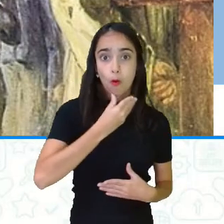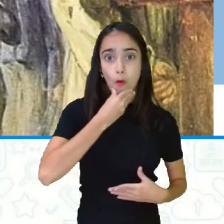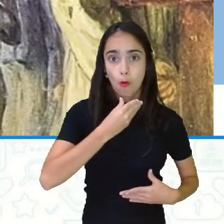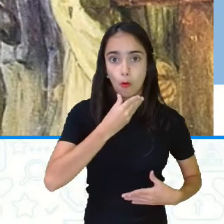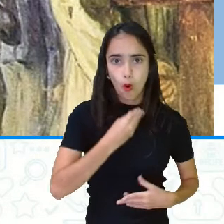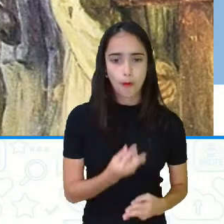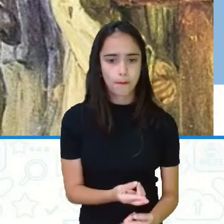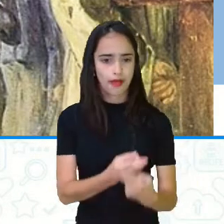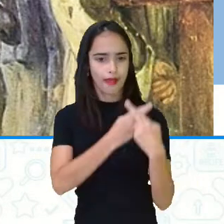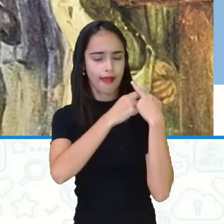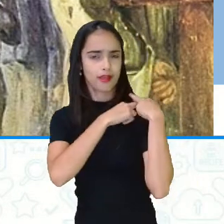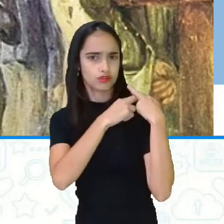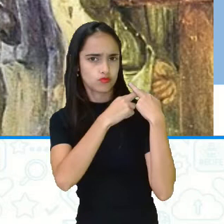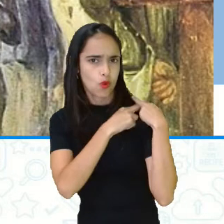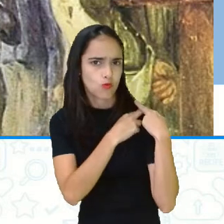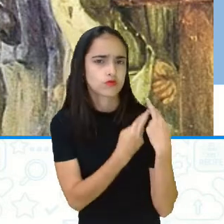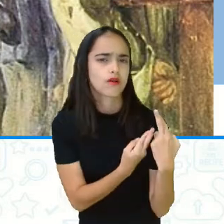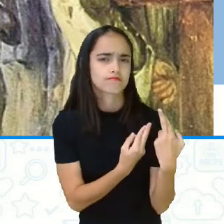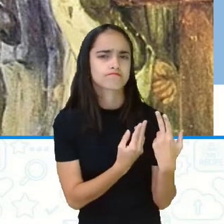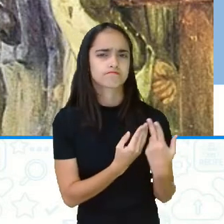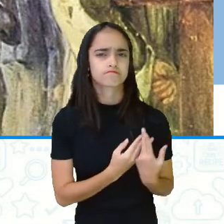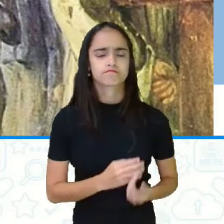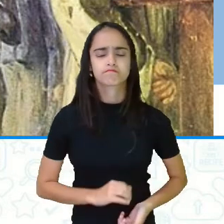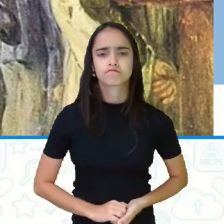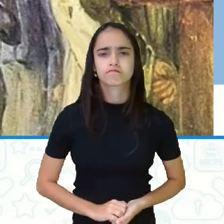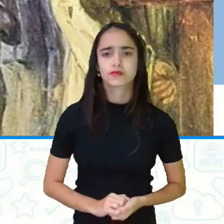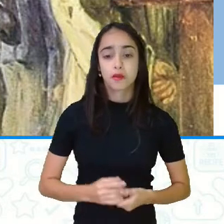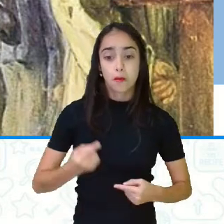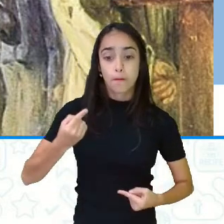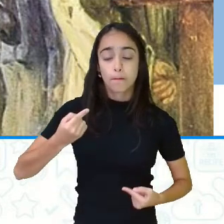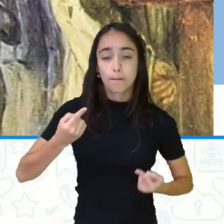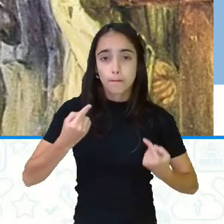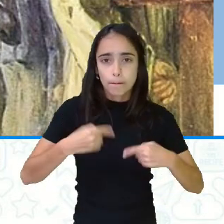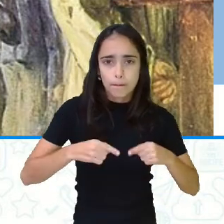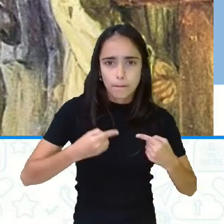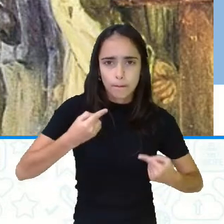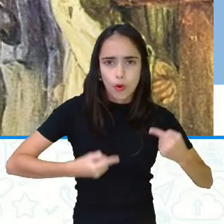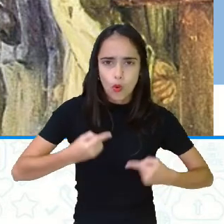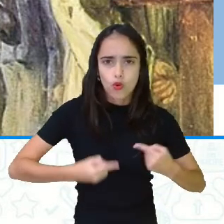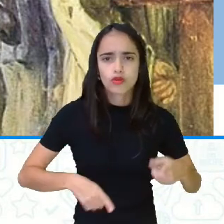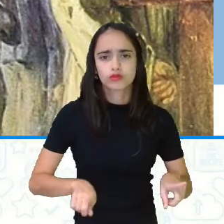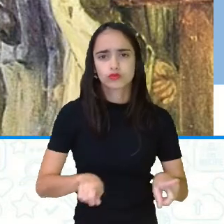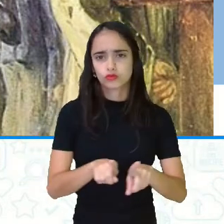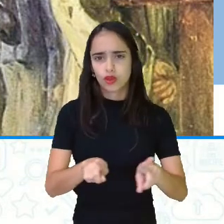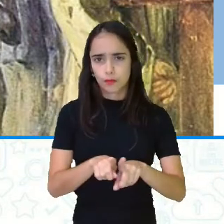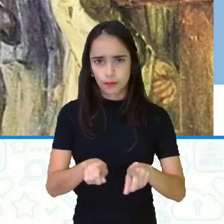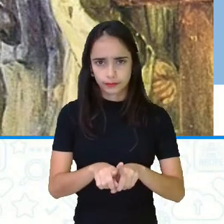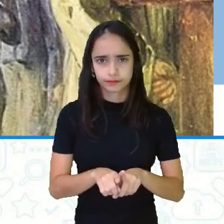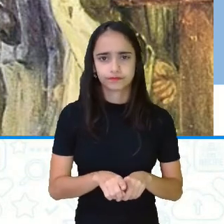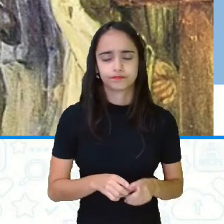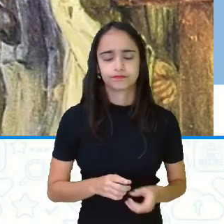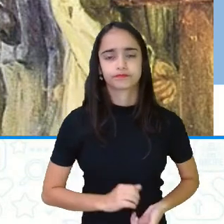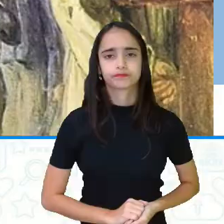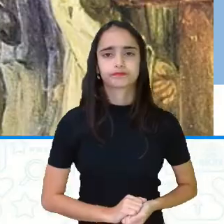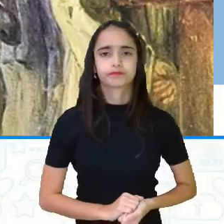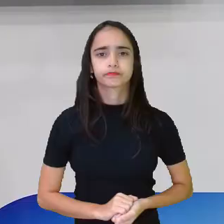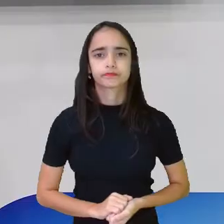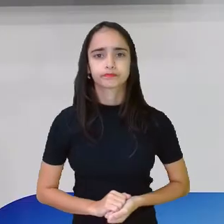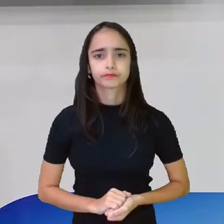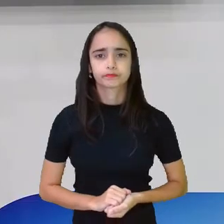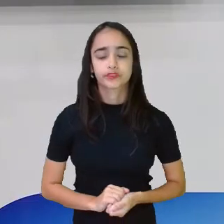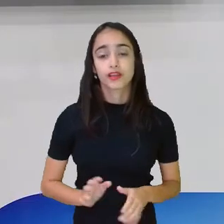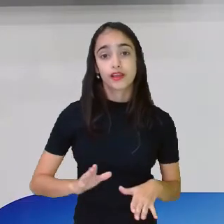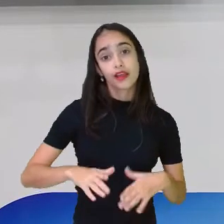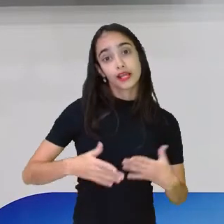dos responsáveis, que foi um religioso e político brasileiro, foi o líder e o marte dessa confederação do Equador. Ele foi um dos